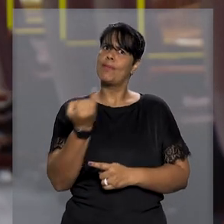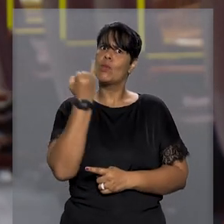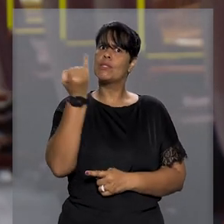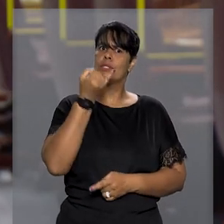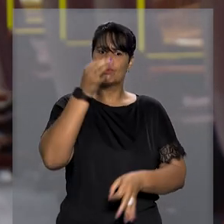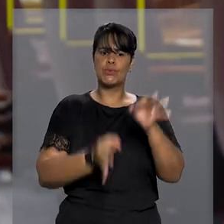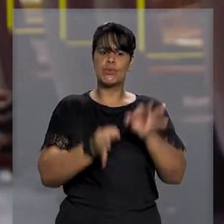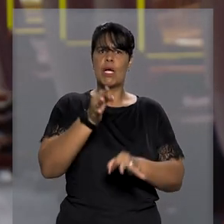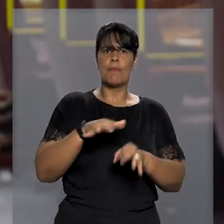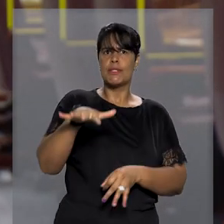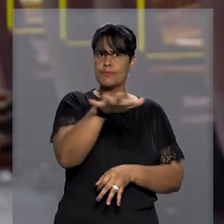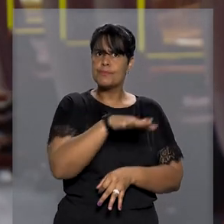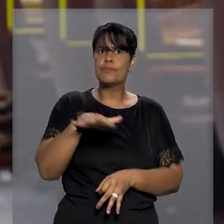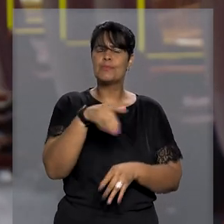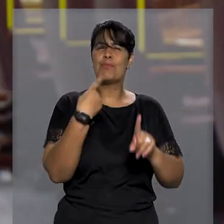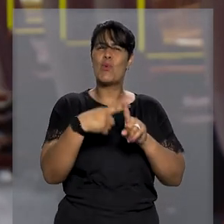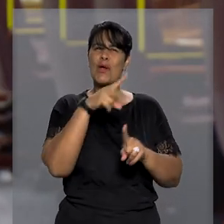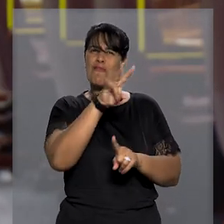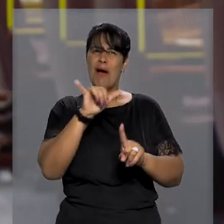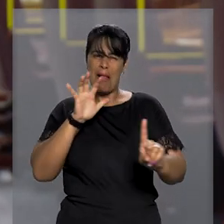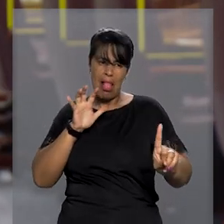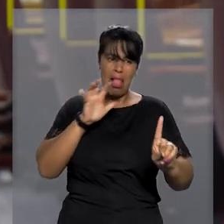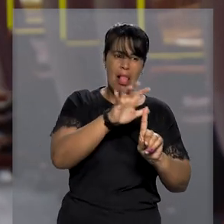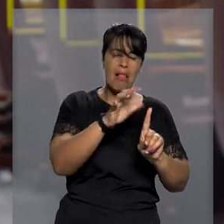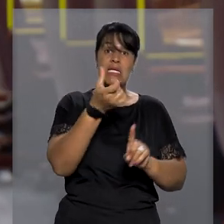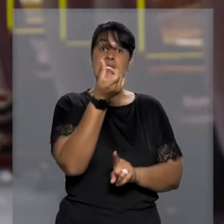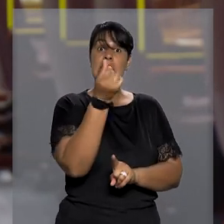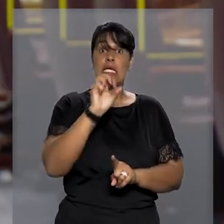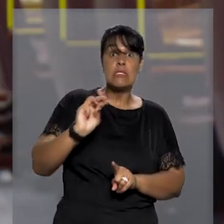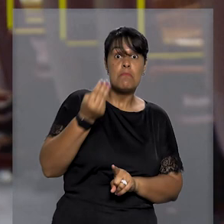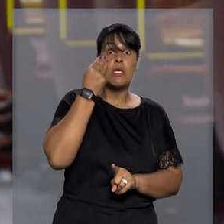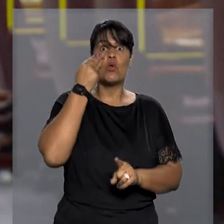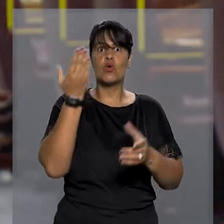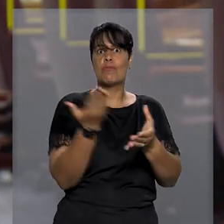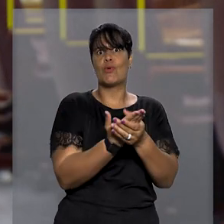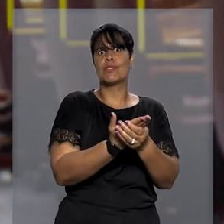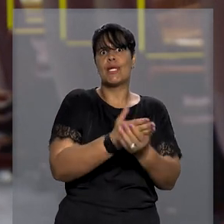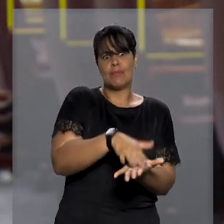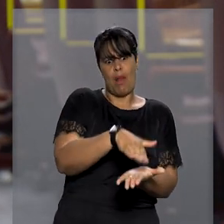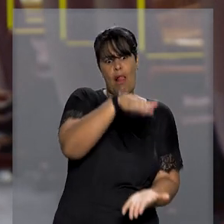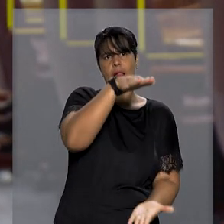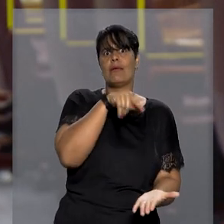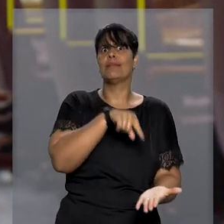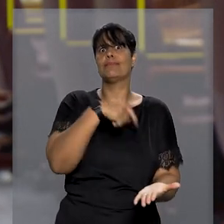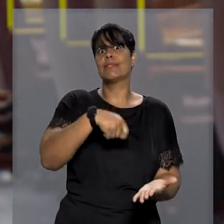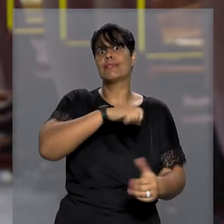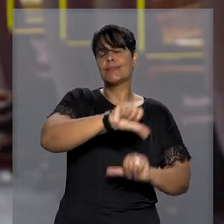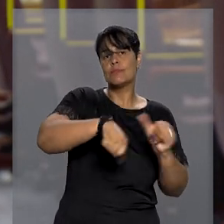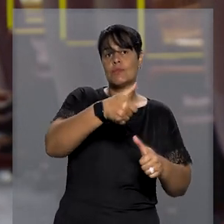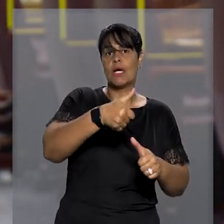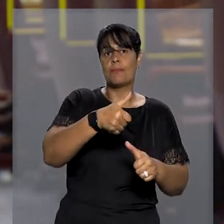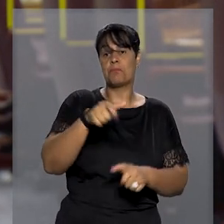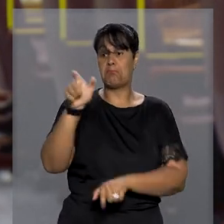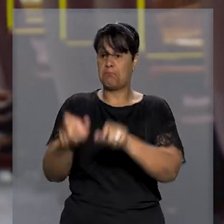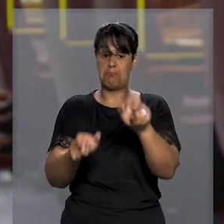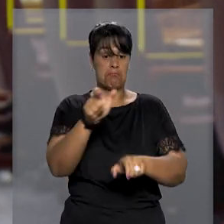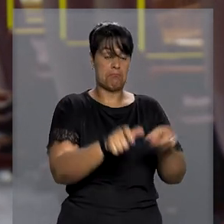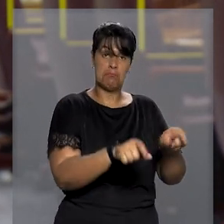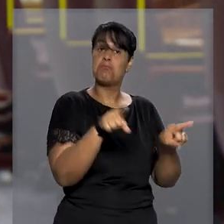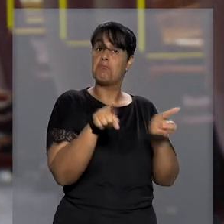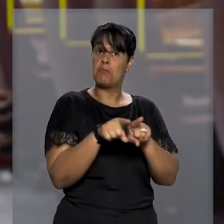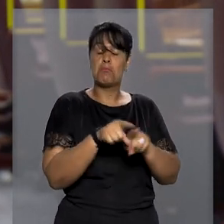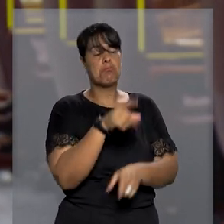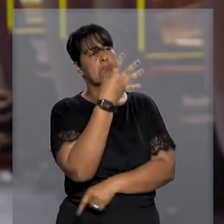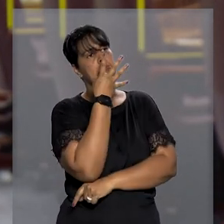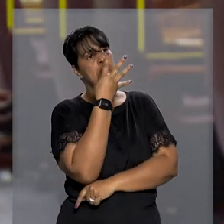julgamento da Corte Especial, com o potencial de afetar mais de 6 milhões de processos no Brasil. Os ministros ouviram as manifestações,